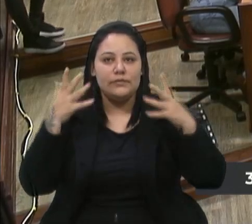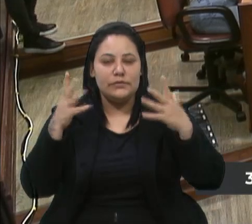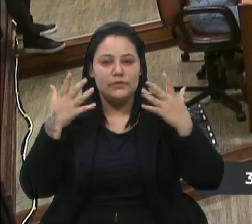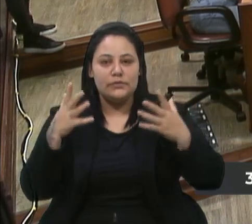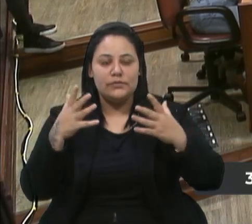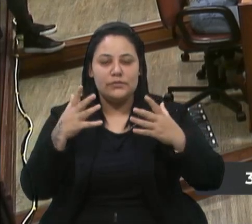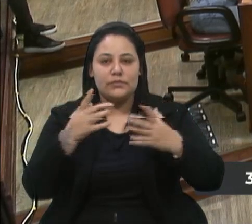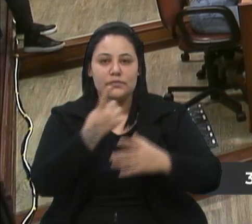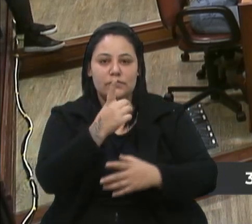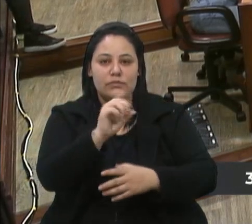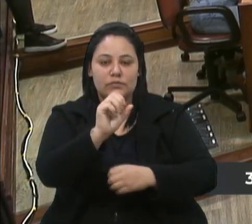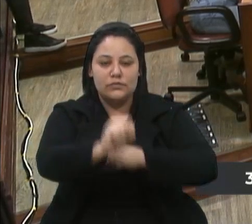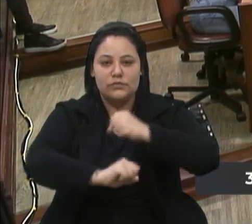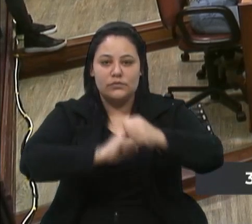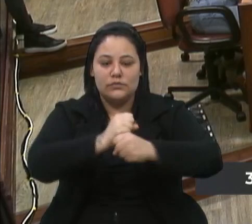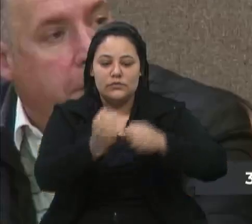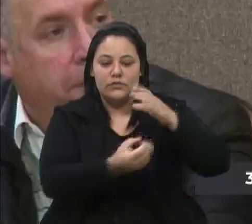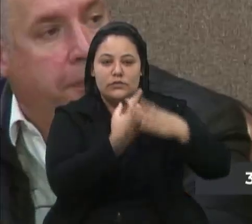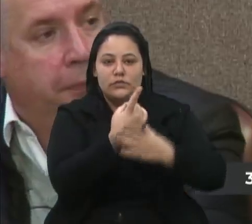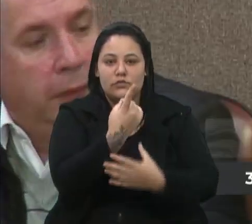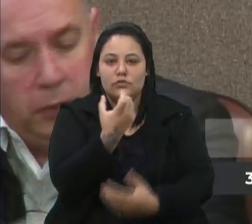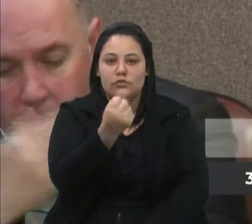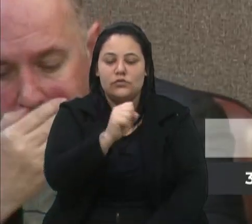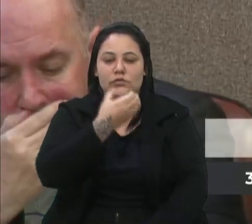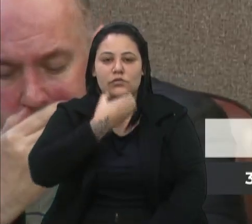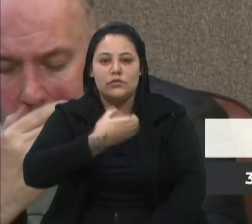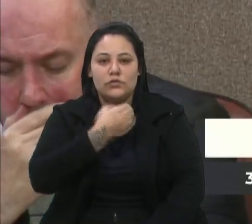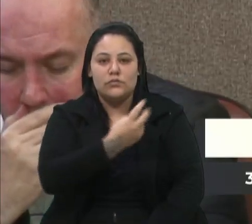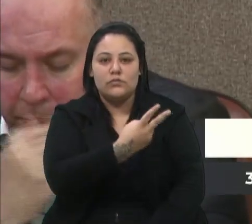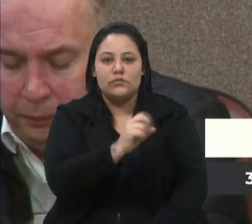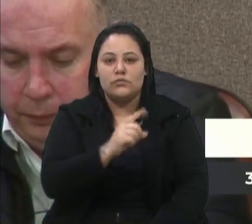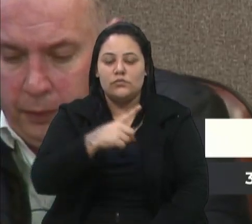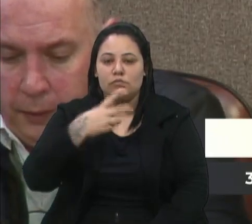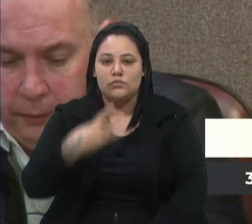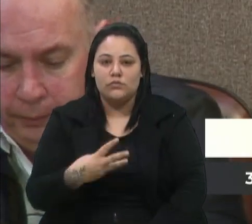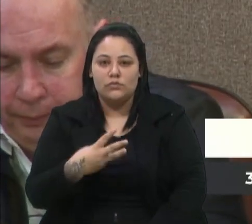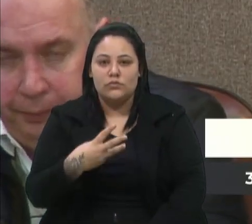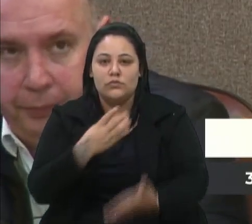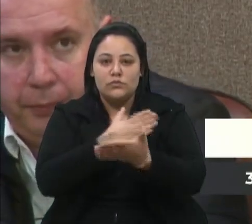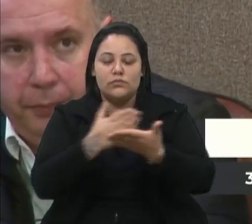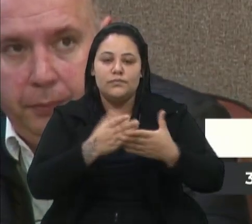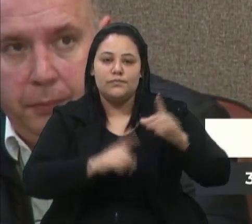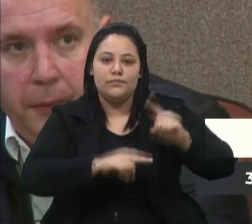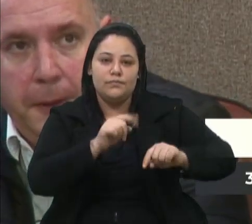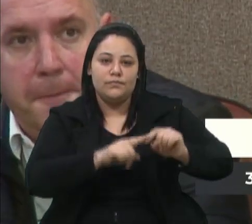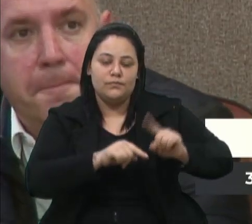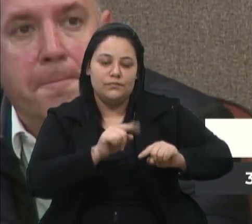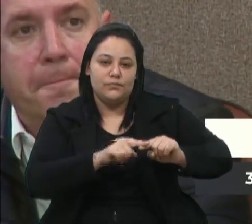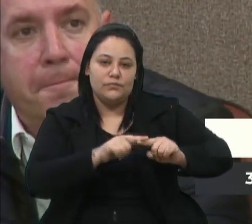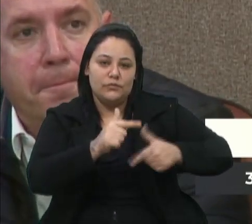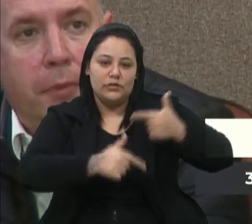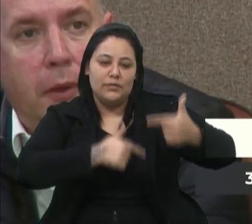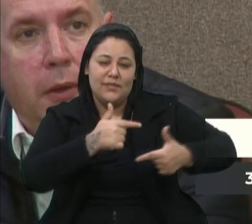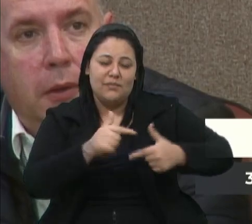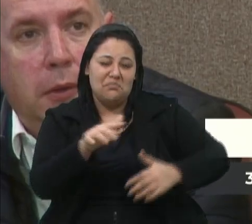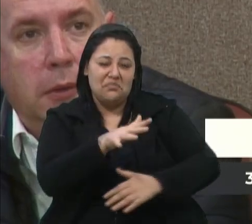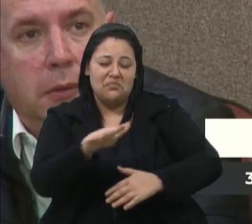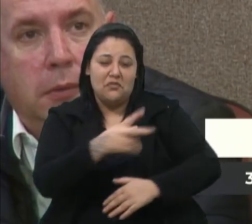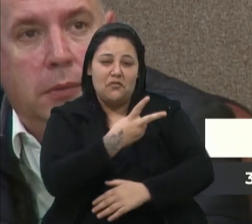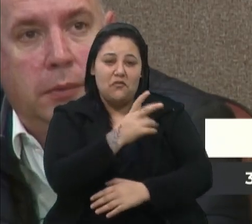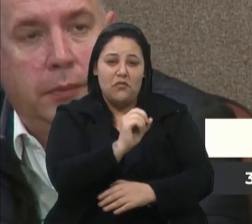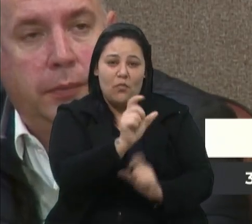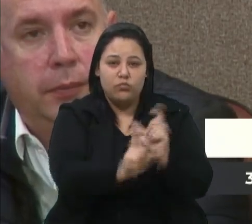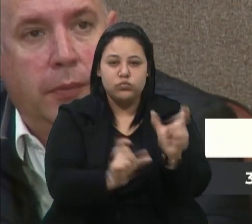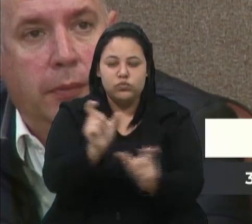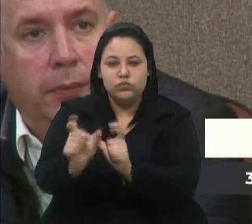década. Criado em 18 de dezembro de 2013, iniciou as atividades com aproximadamente 20 integrantes.